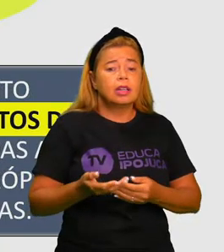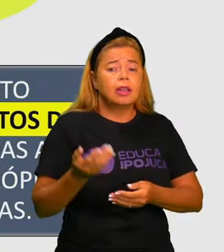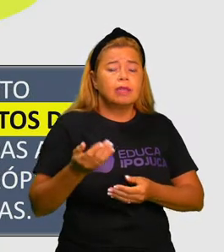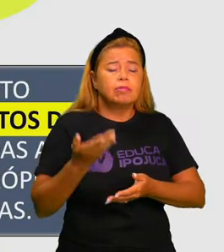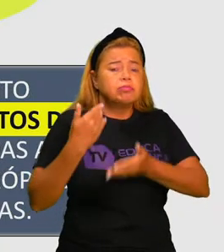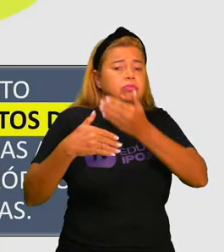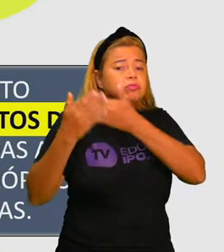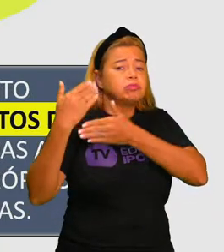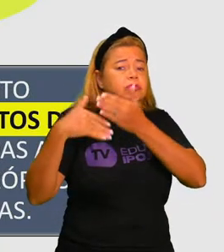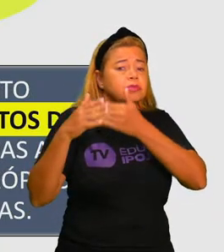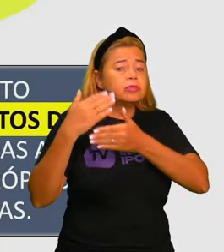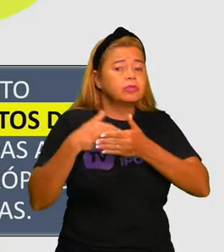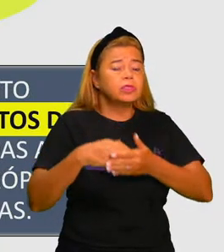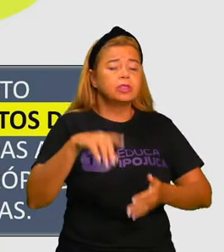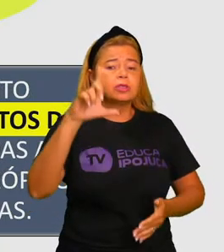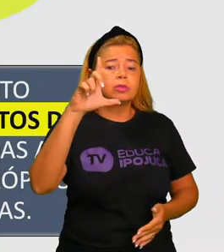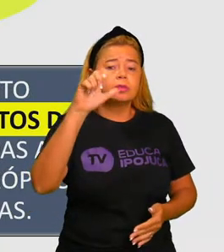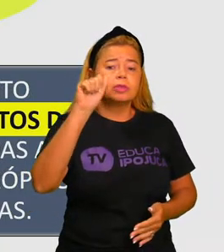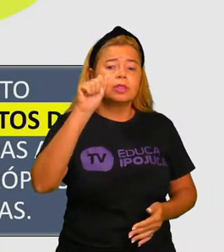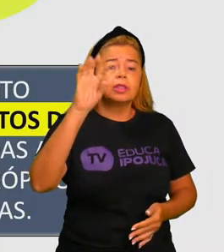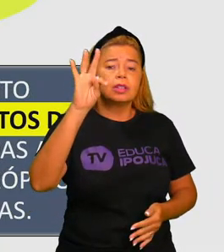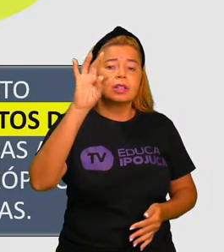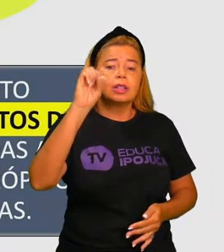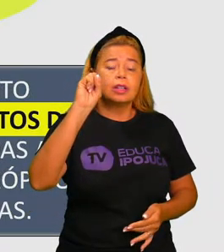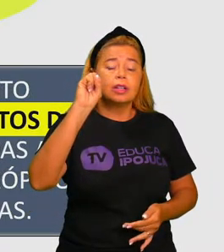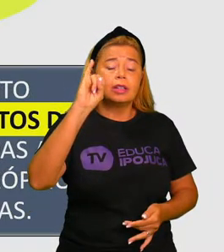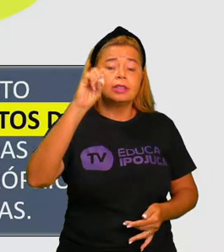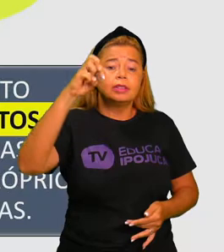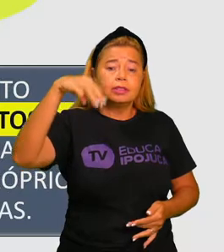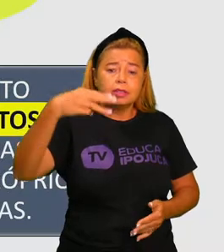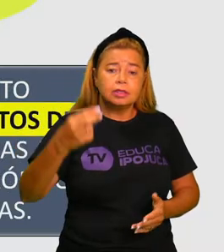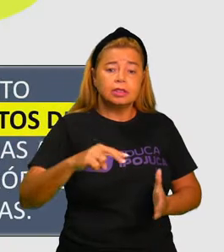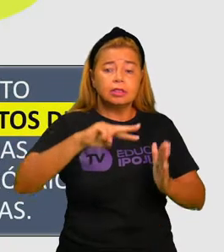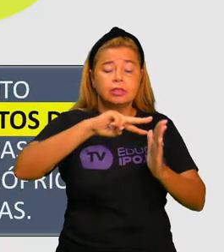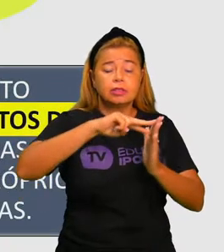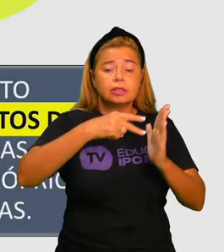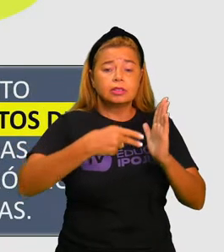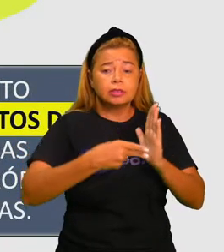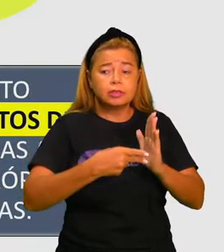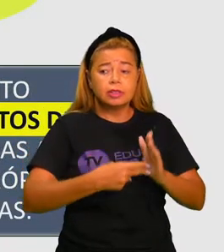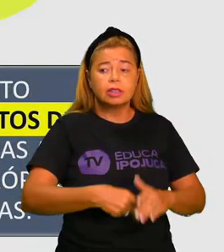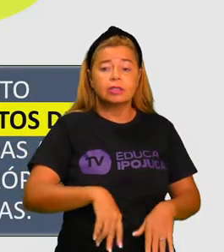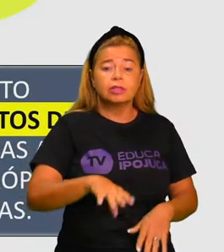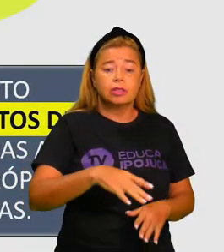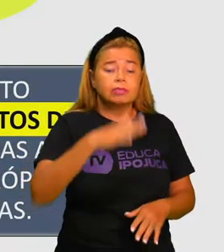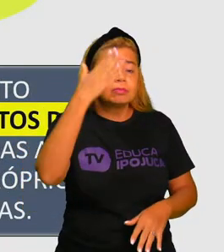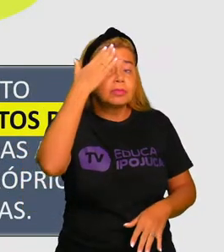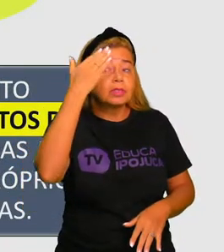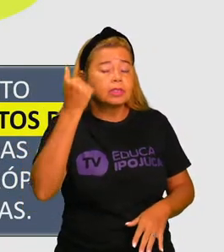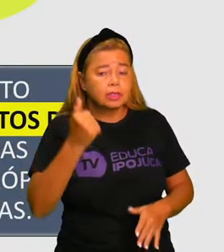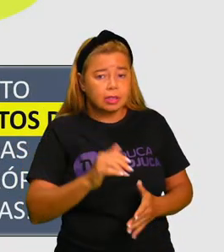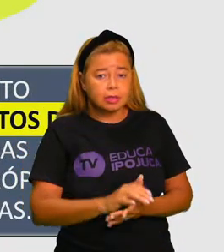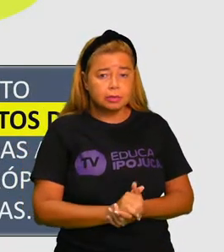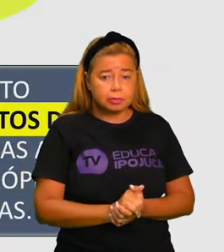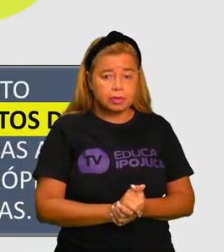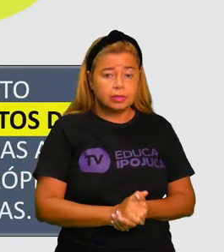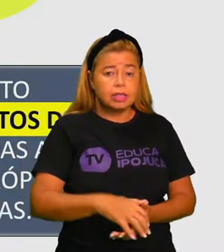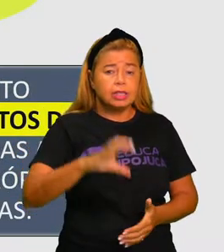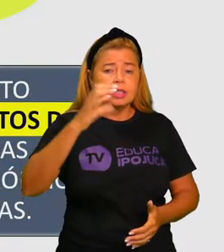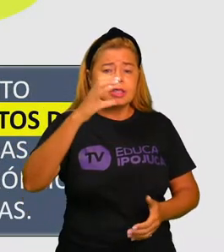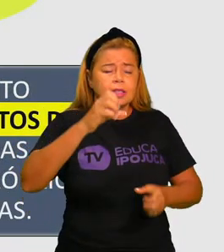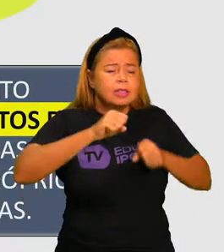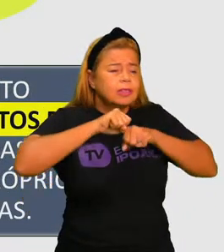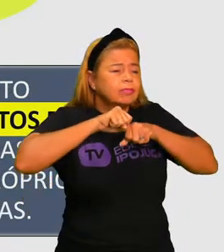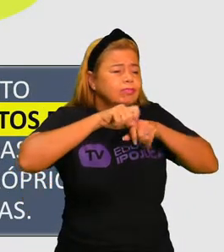cujo significado é conhecimento, saber. Em geral, a ciência, que é muito ampla,